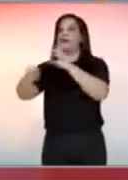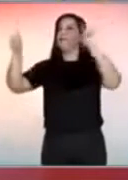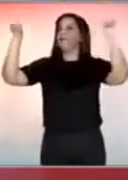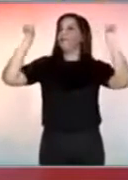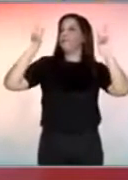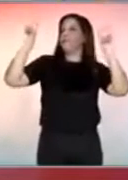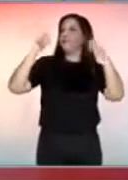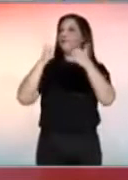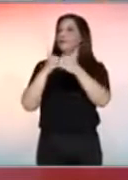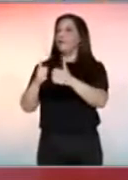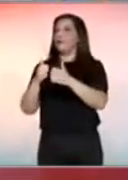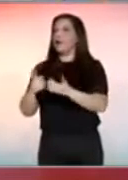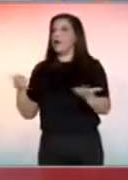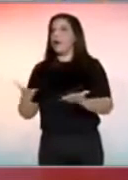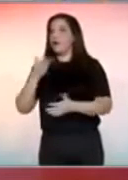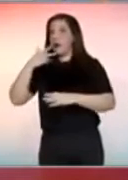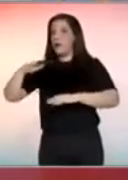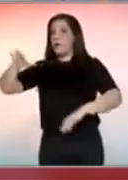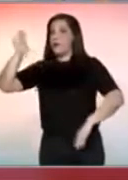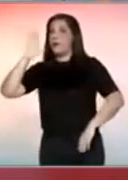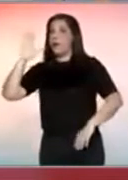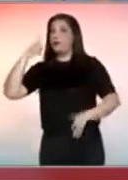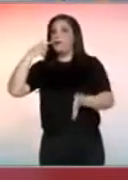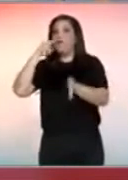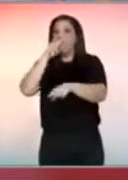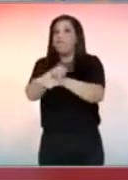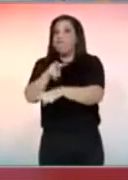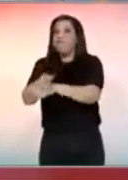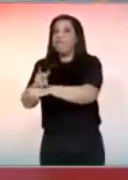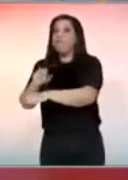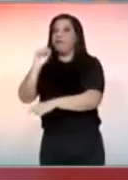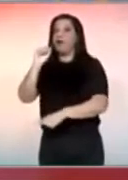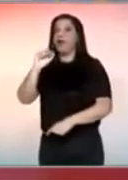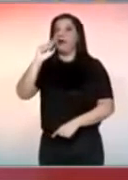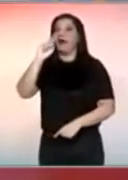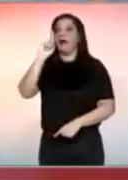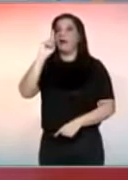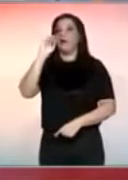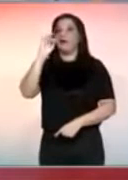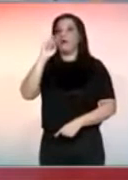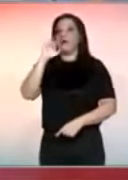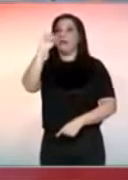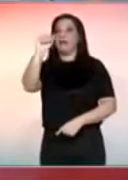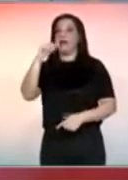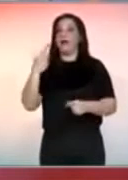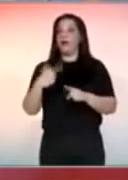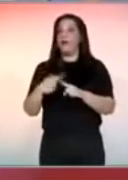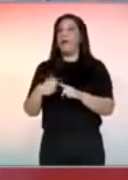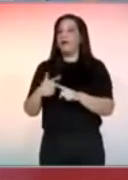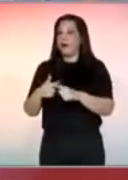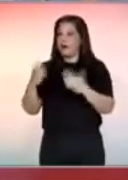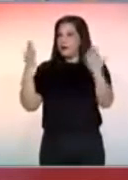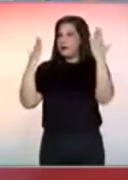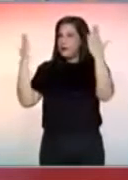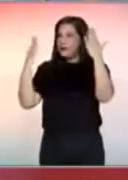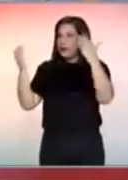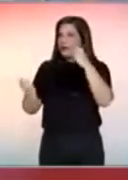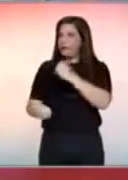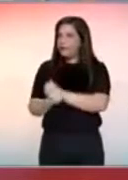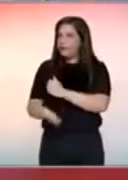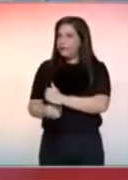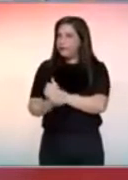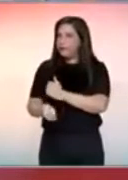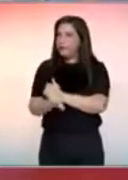O senhor promete uma auditoria imediata nos contratos da Prefeitura com as empresas de ônibus. E eu lhe pergunto, senhor suspeita de irregularidades nessas